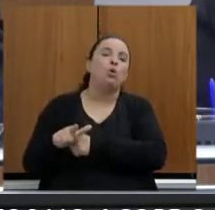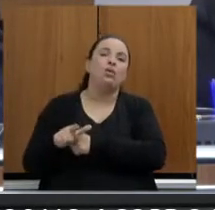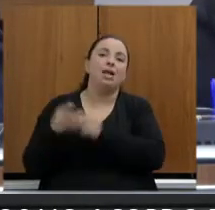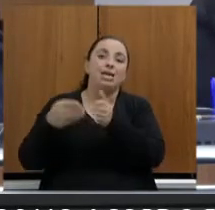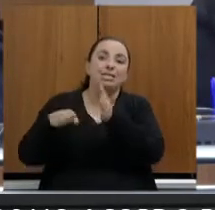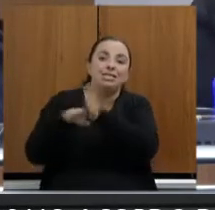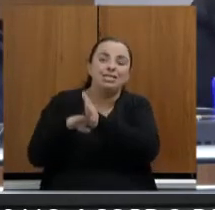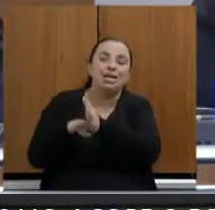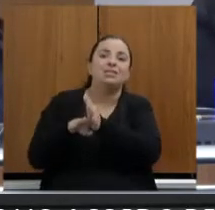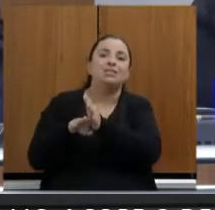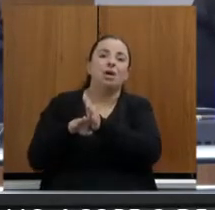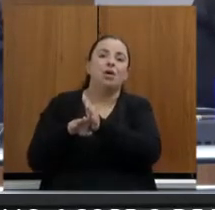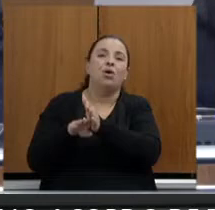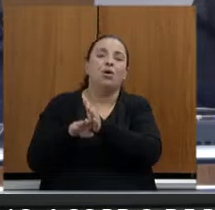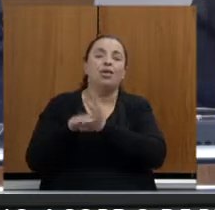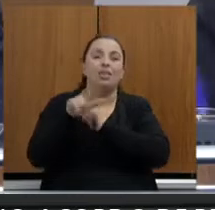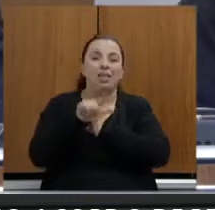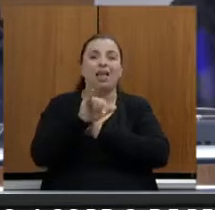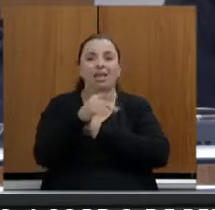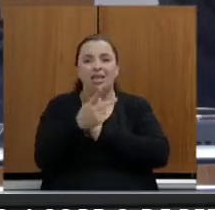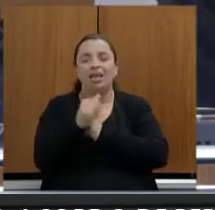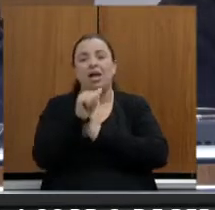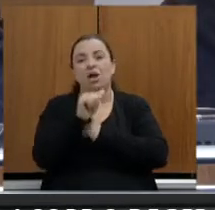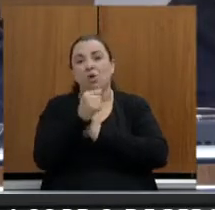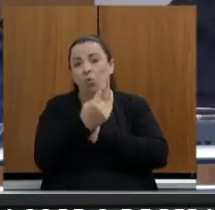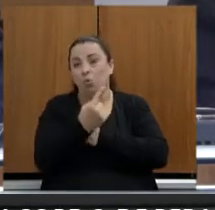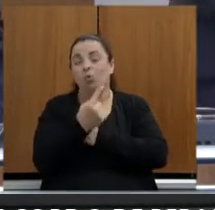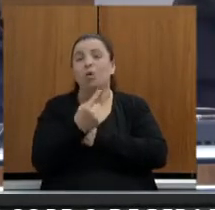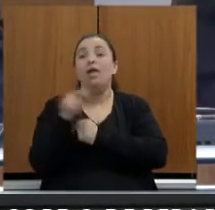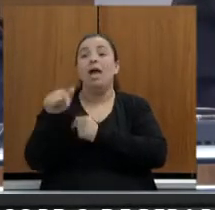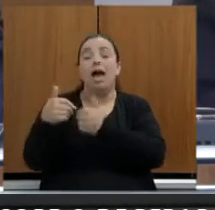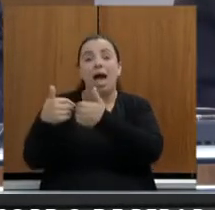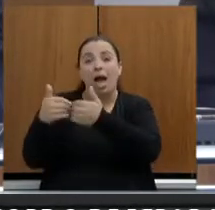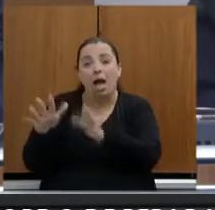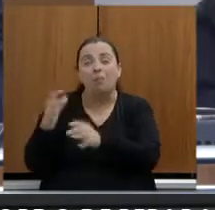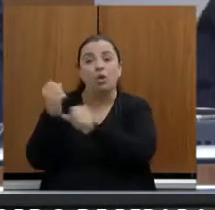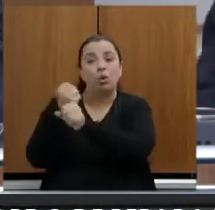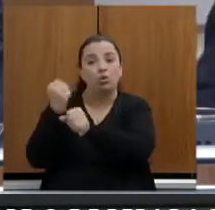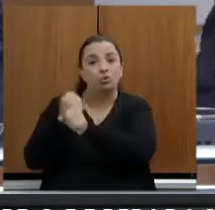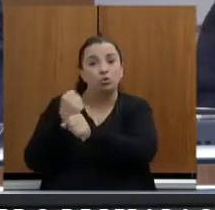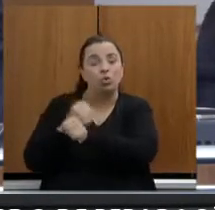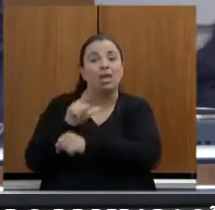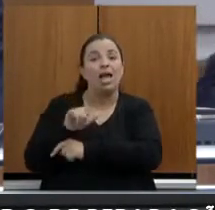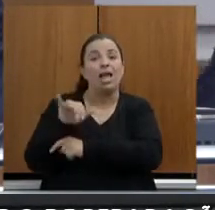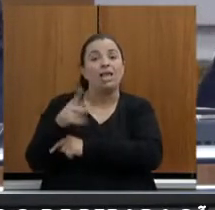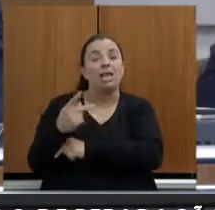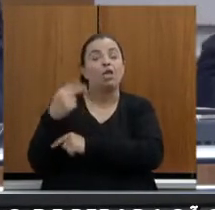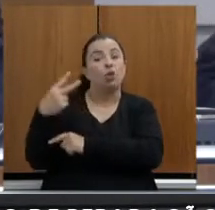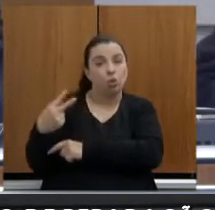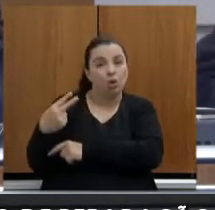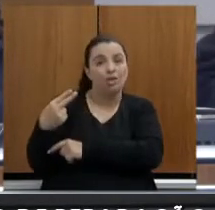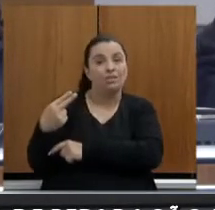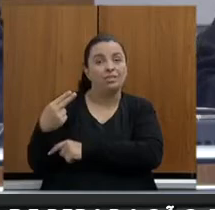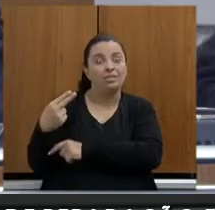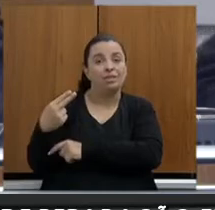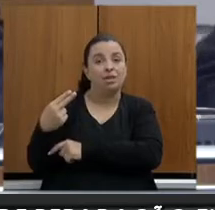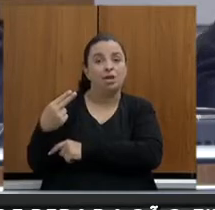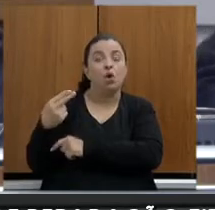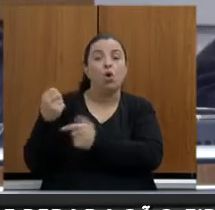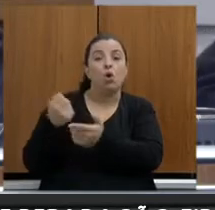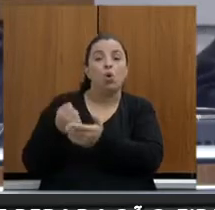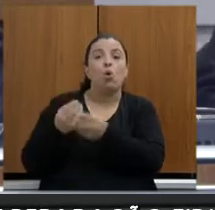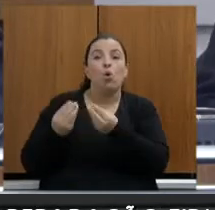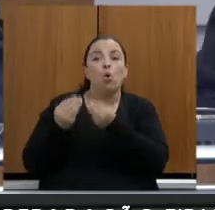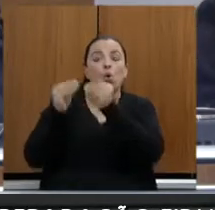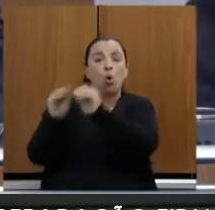linha 2, instalar os trens da linha 2, já existe ali a faixa de domínio, graças a Deus a faixa de